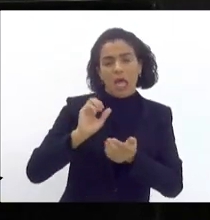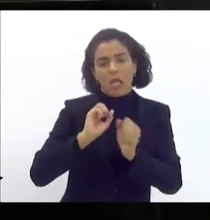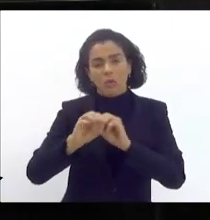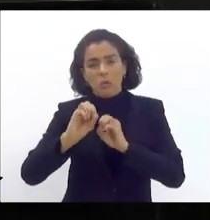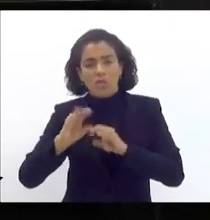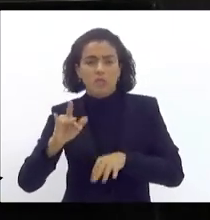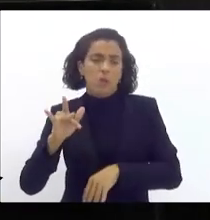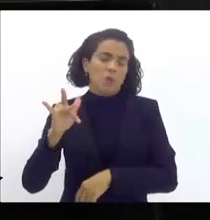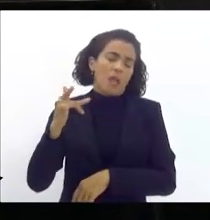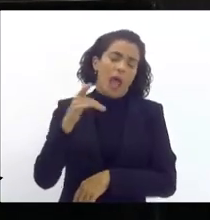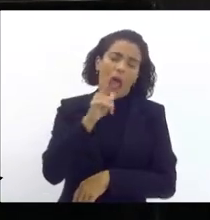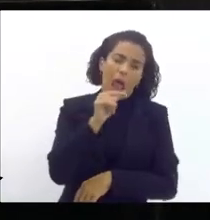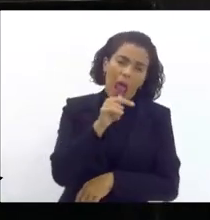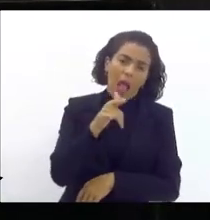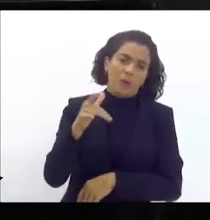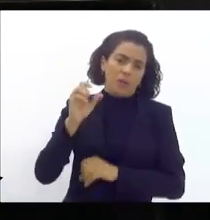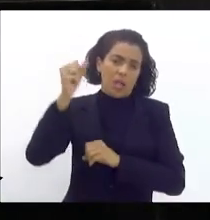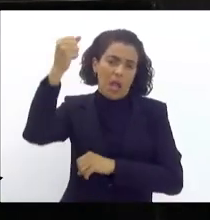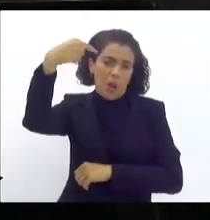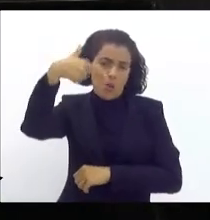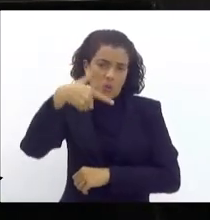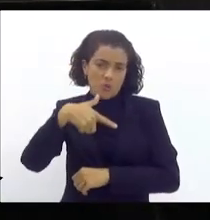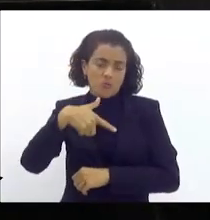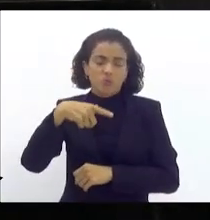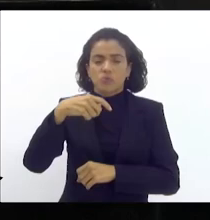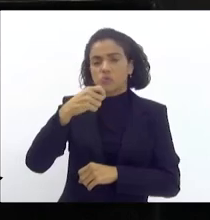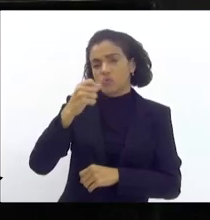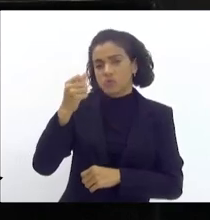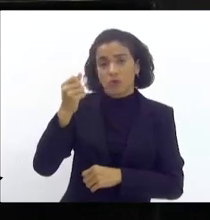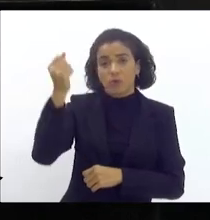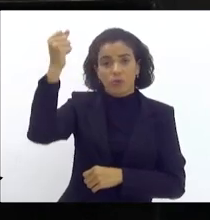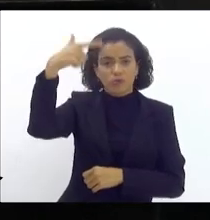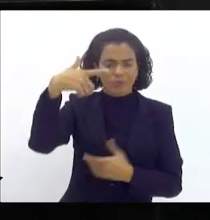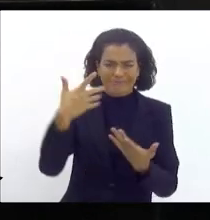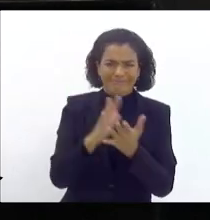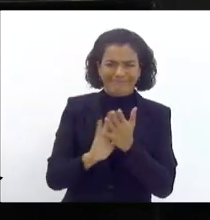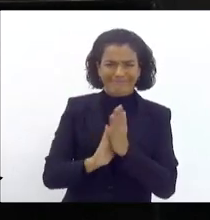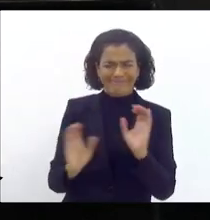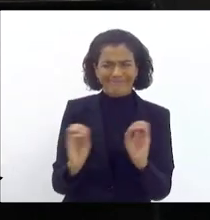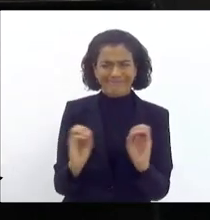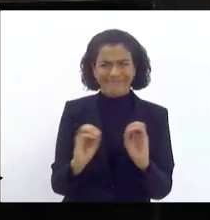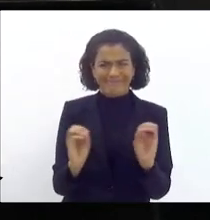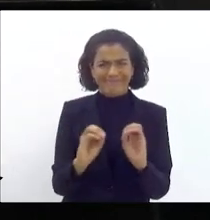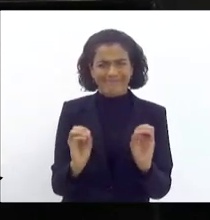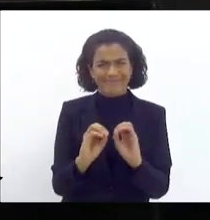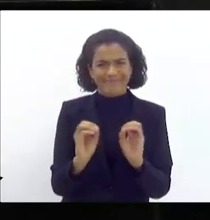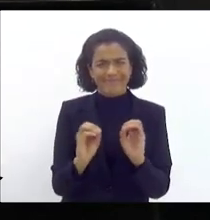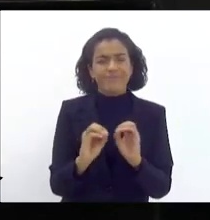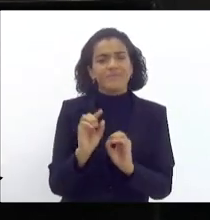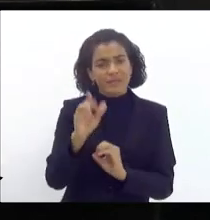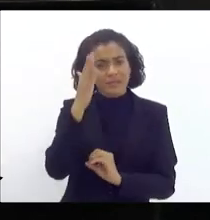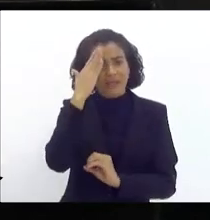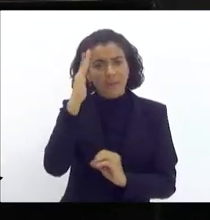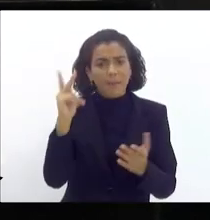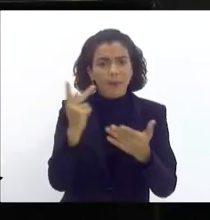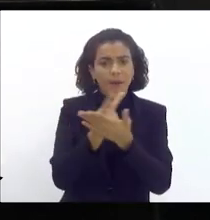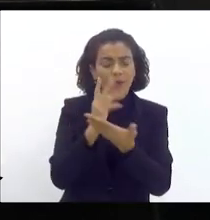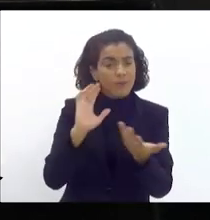da luz, da água, do sol, da terra, e você acreditou. Mas não foi nada disso. E aí sabe o aconteceu?